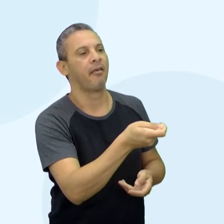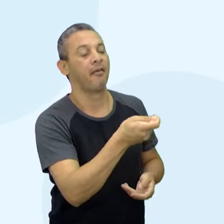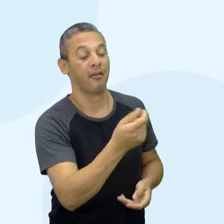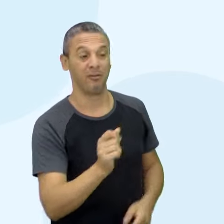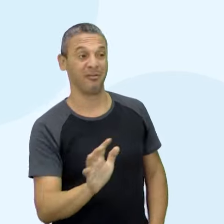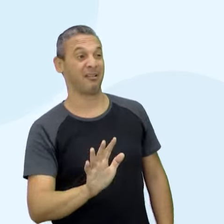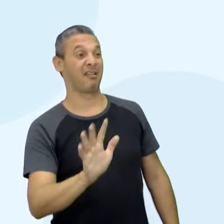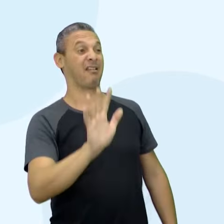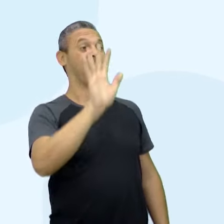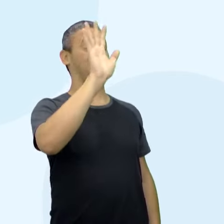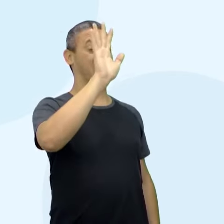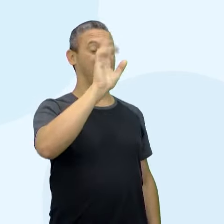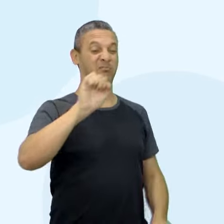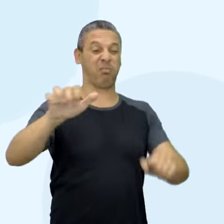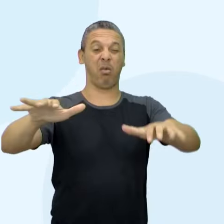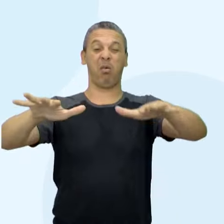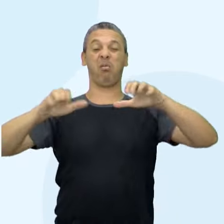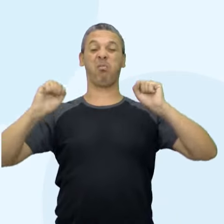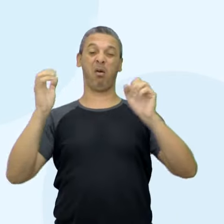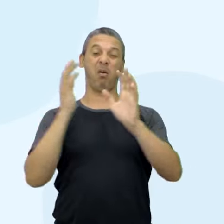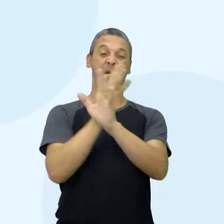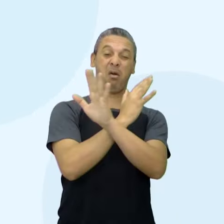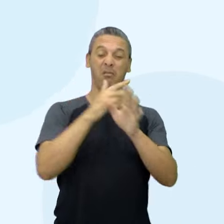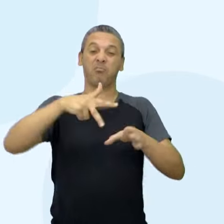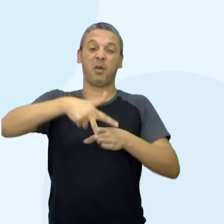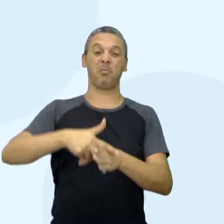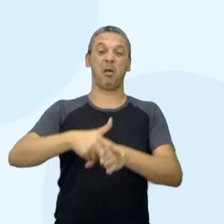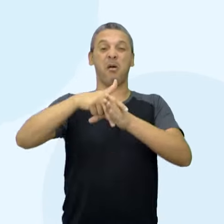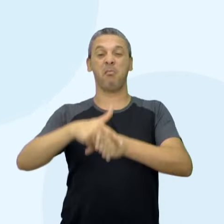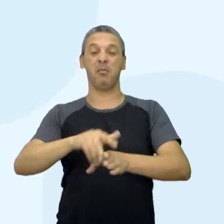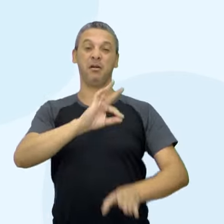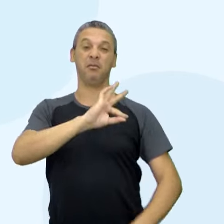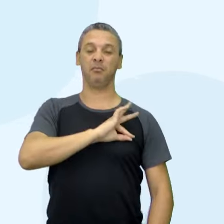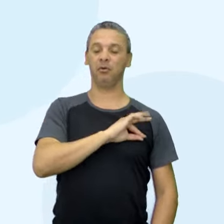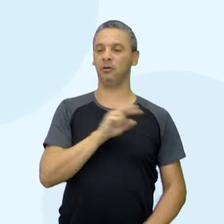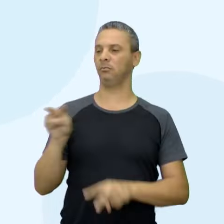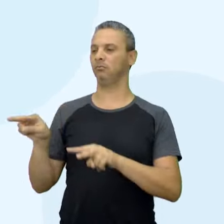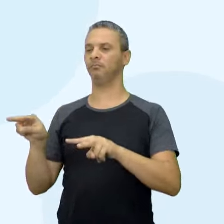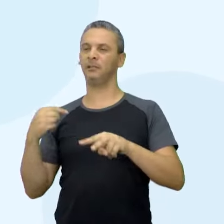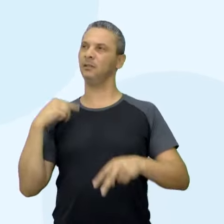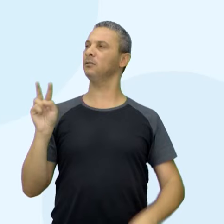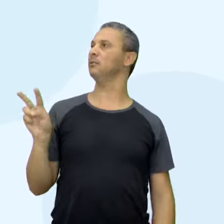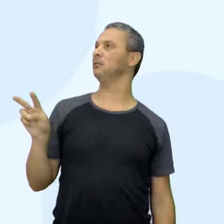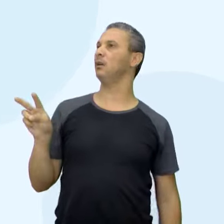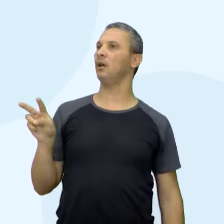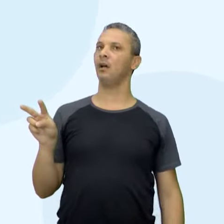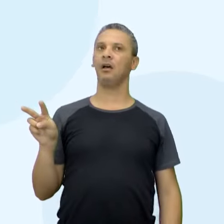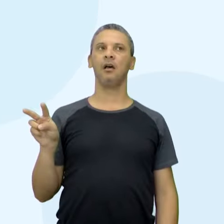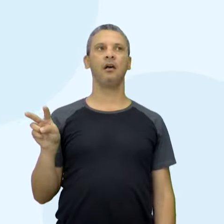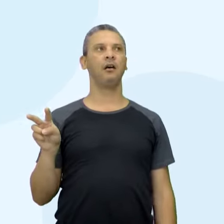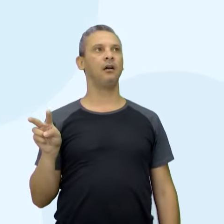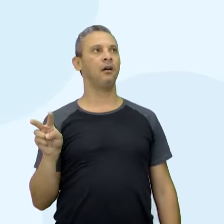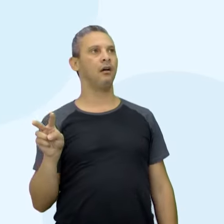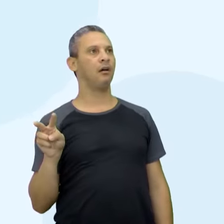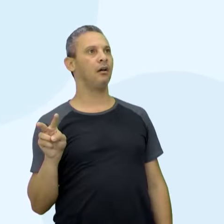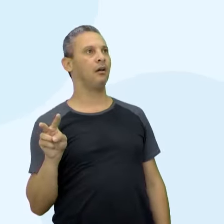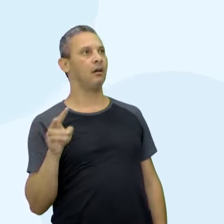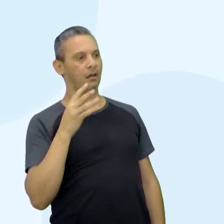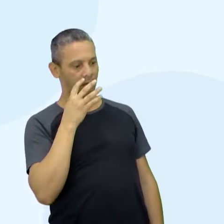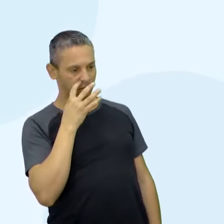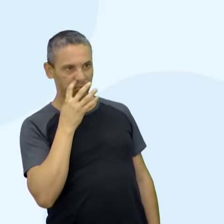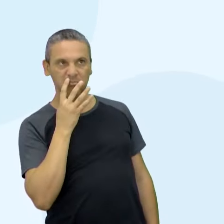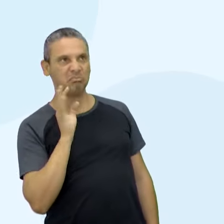absurdo, multidão, cavalos da polícia, tudo observado por mim com espanto e nenhuma admiração.